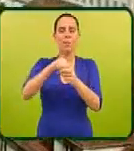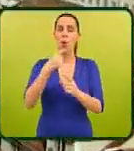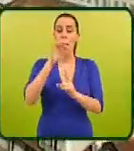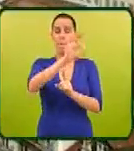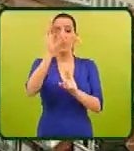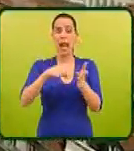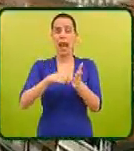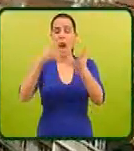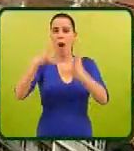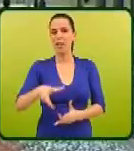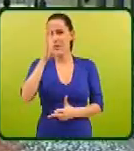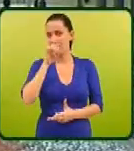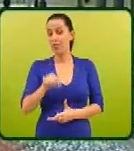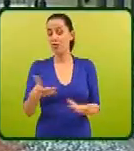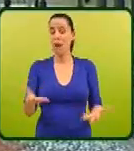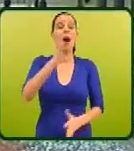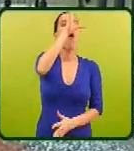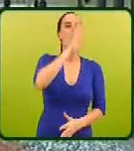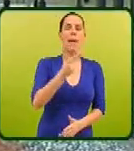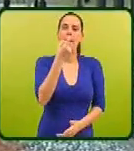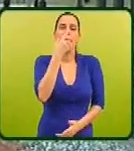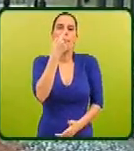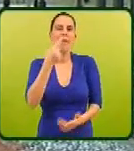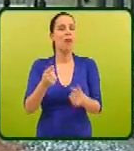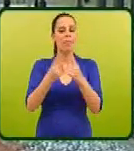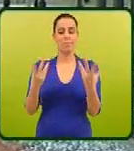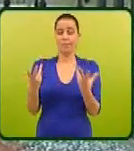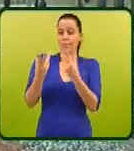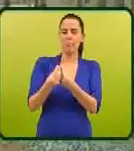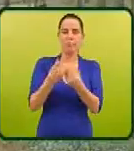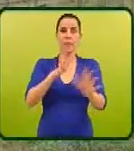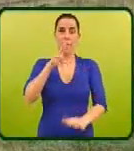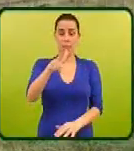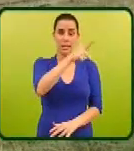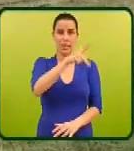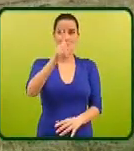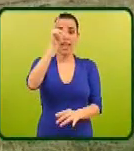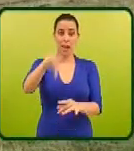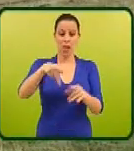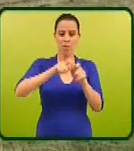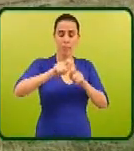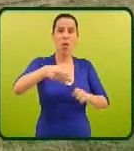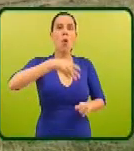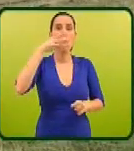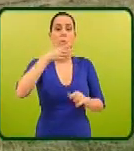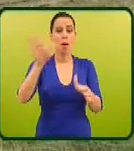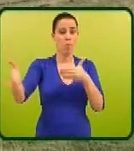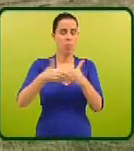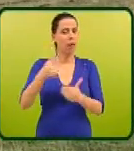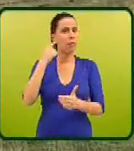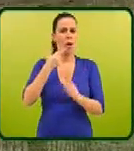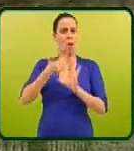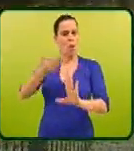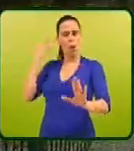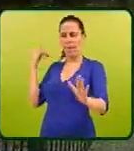fatia do orçamento do Estado. O governo opta por juntar aos cerca de 1.100 km de linha férrea, encerrados nos